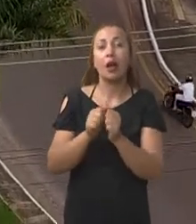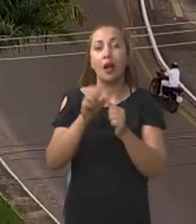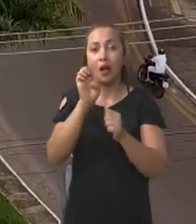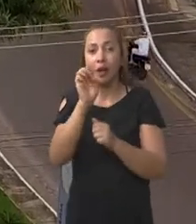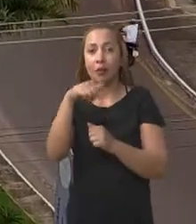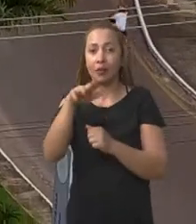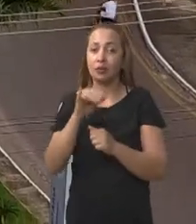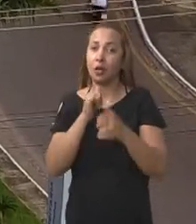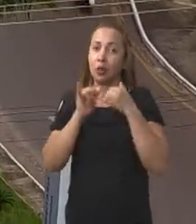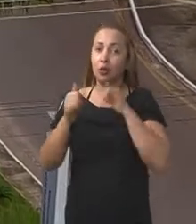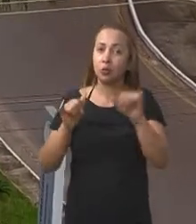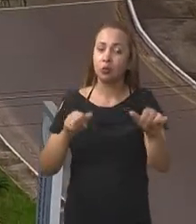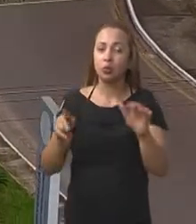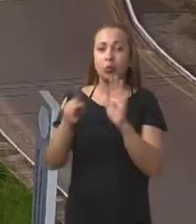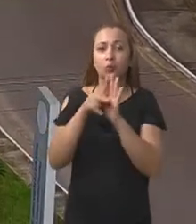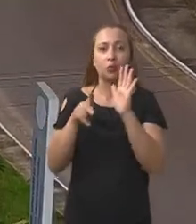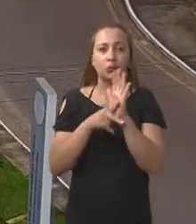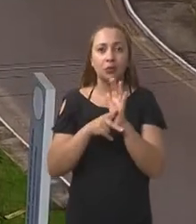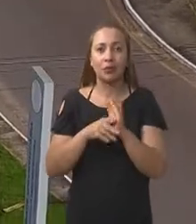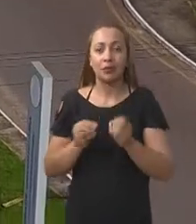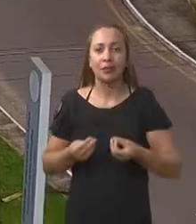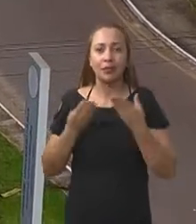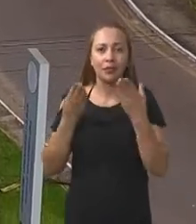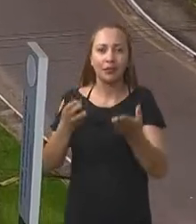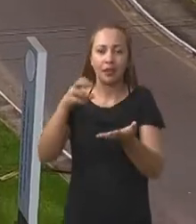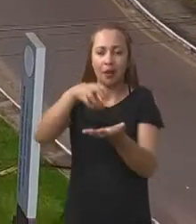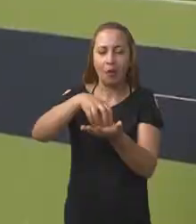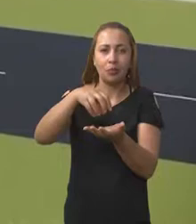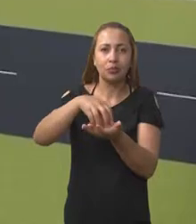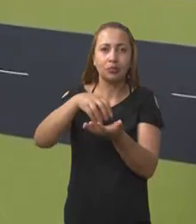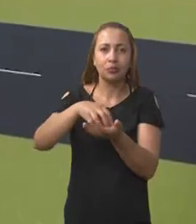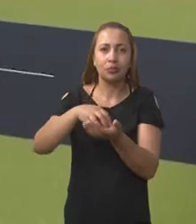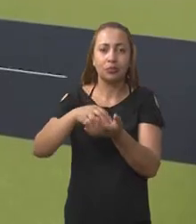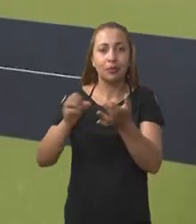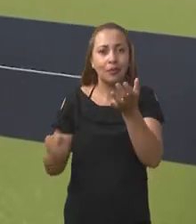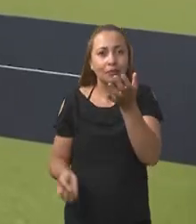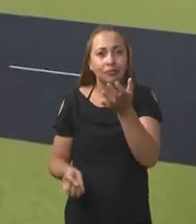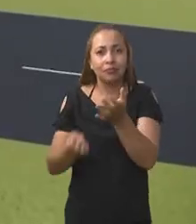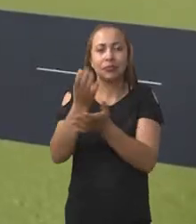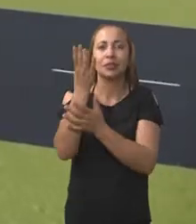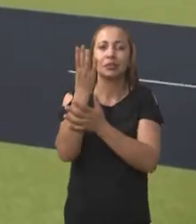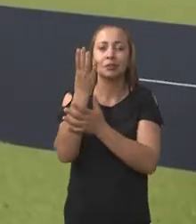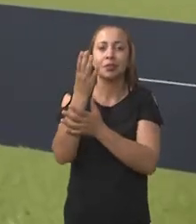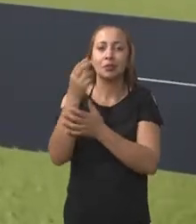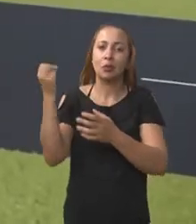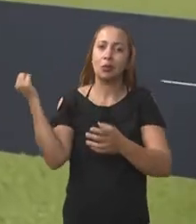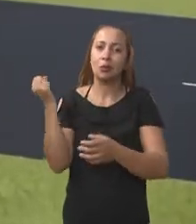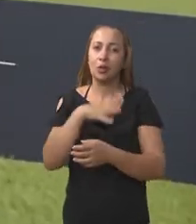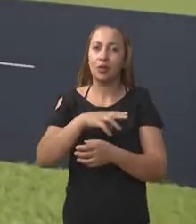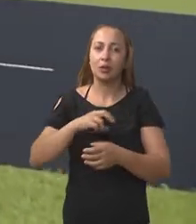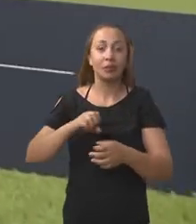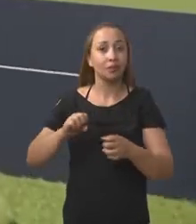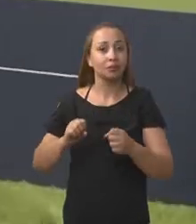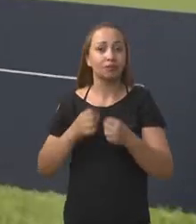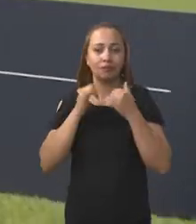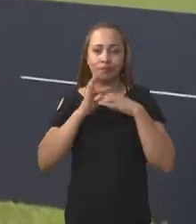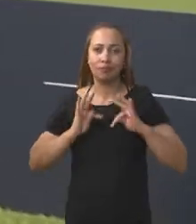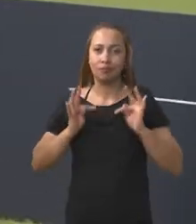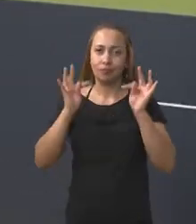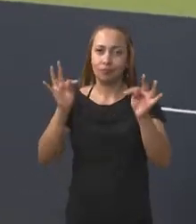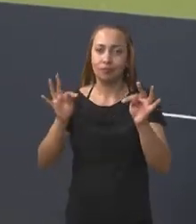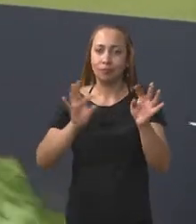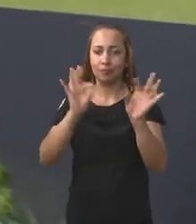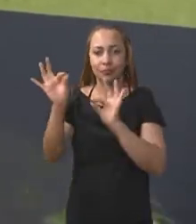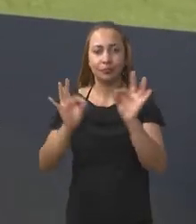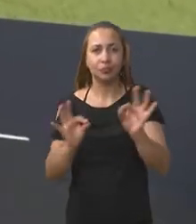Energia, um projeto que dá ao Centro de Lançamento de Alcântara Modernização Tecnológica. Com o investimento na